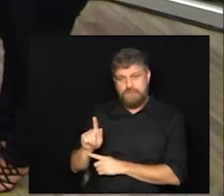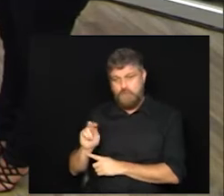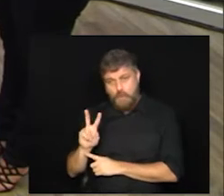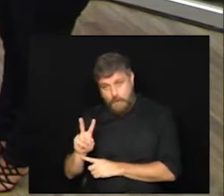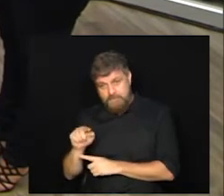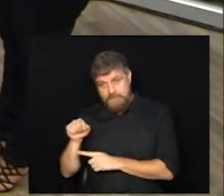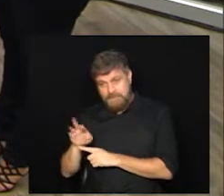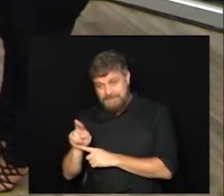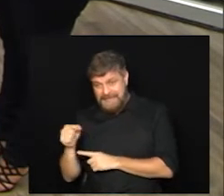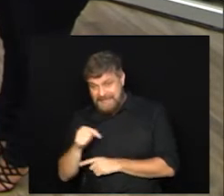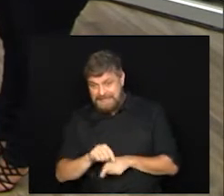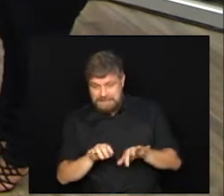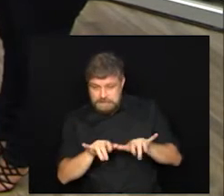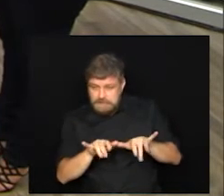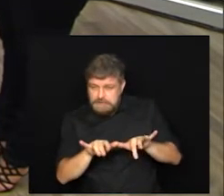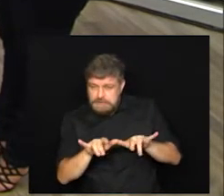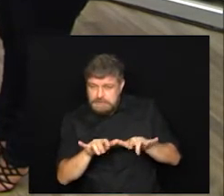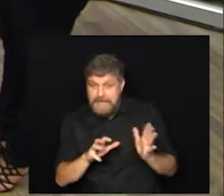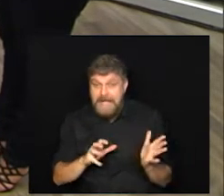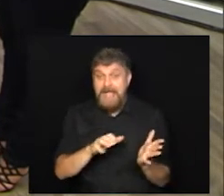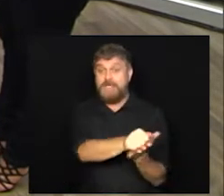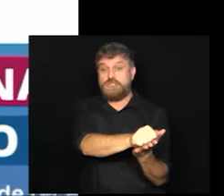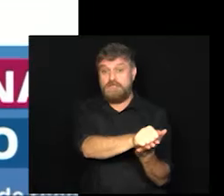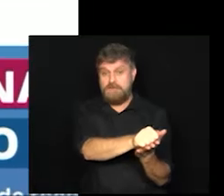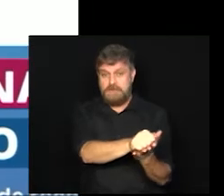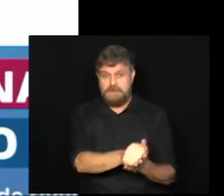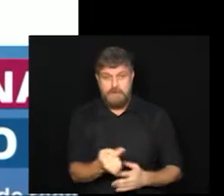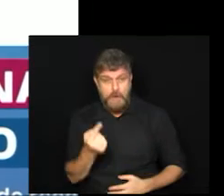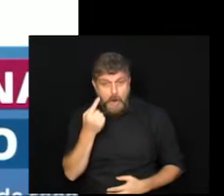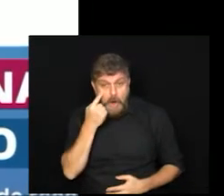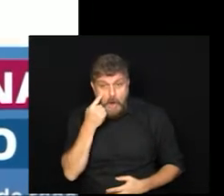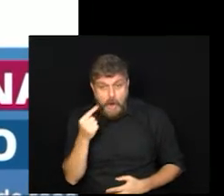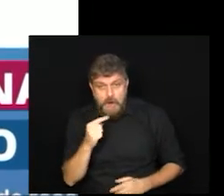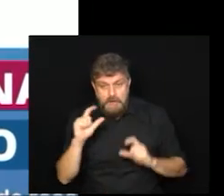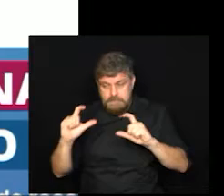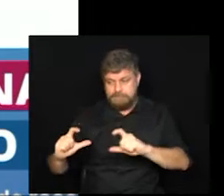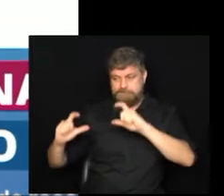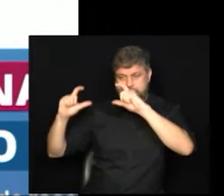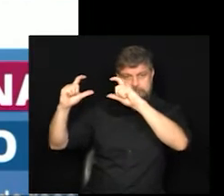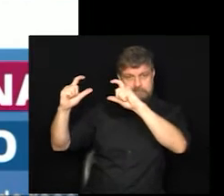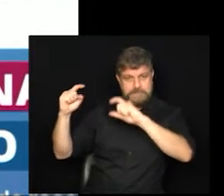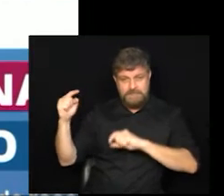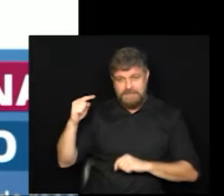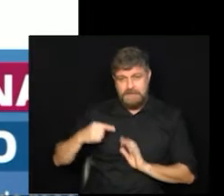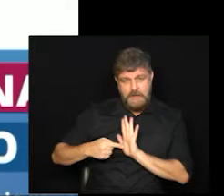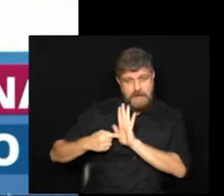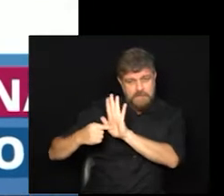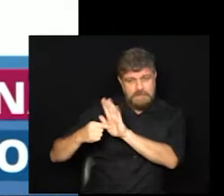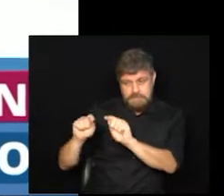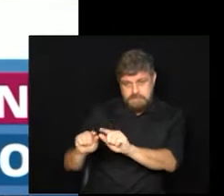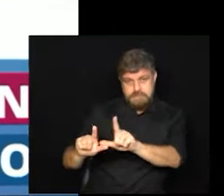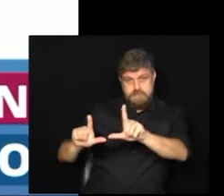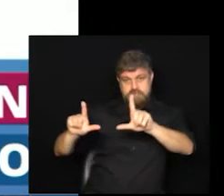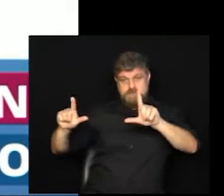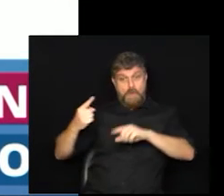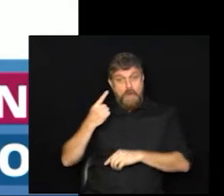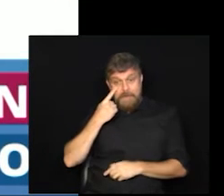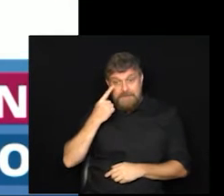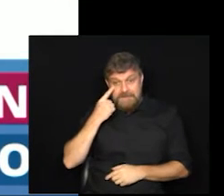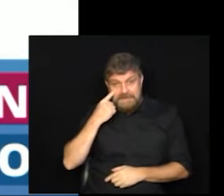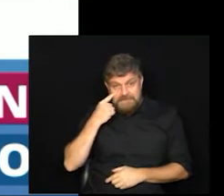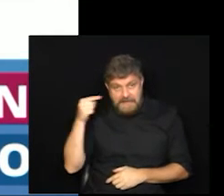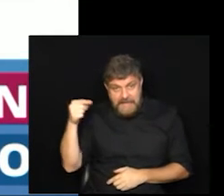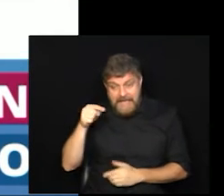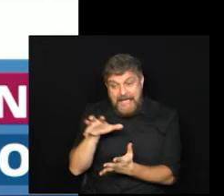neste site que você vai fazer o agendamento. Aqui na parte de cima, estou dando até um zoom aqui para você ver, é